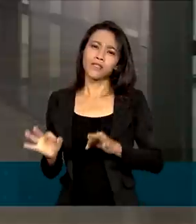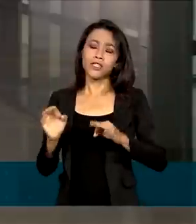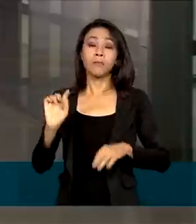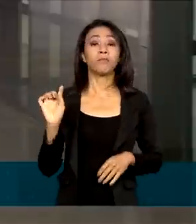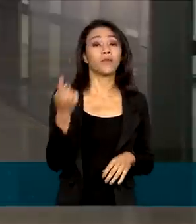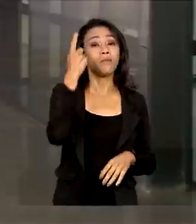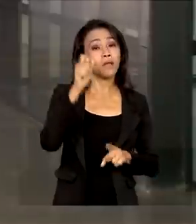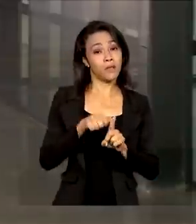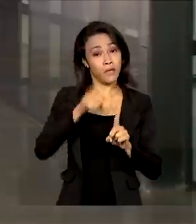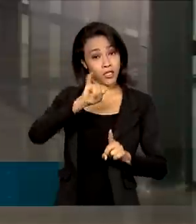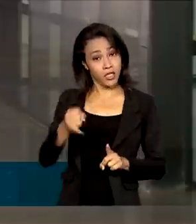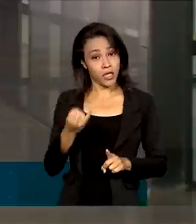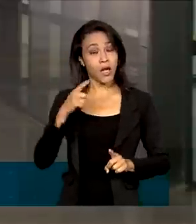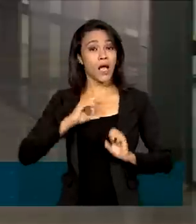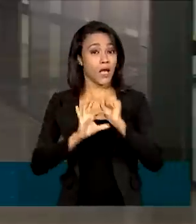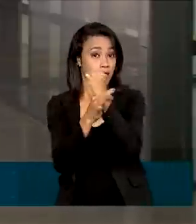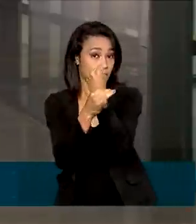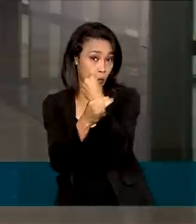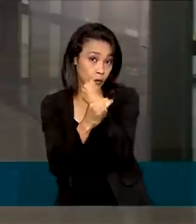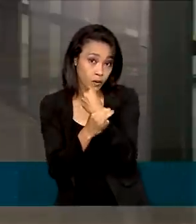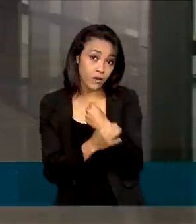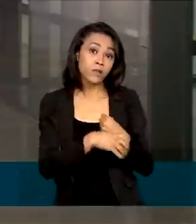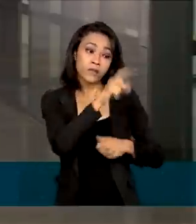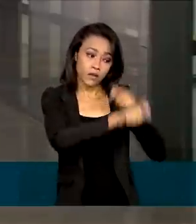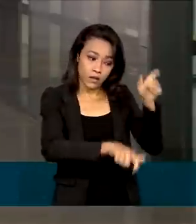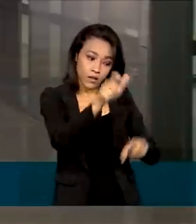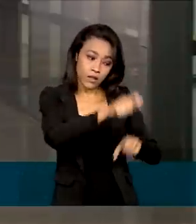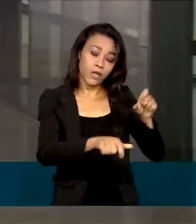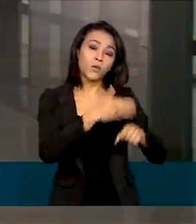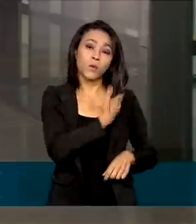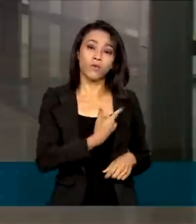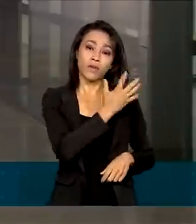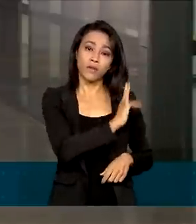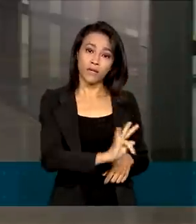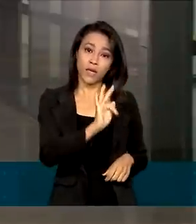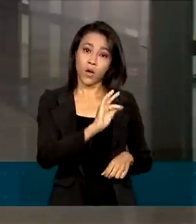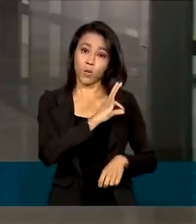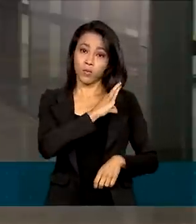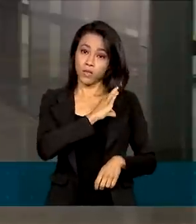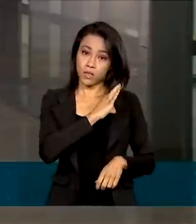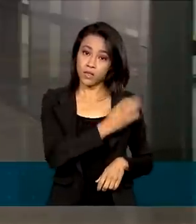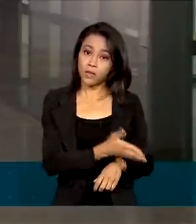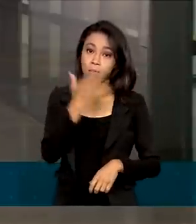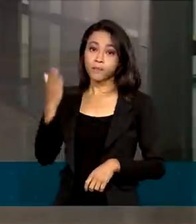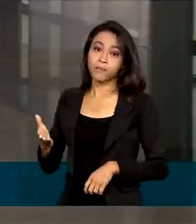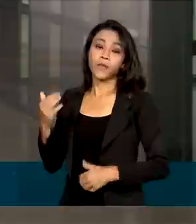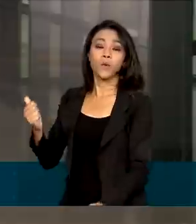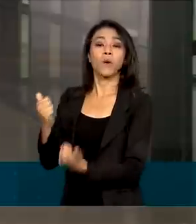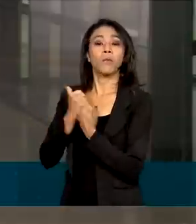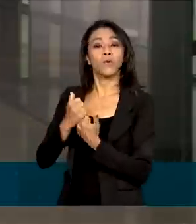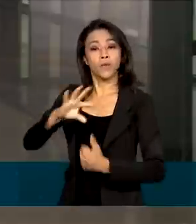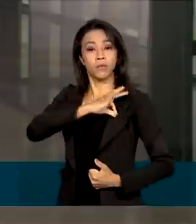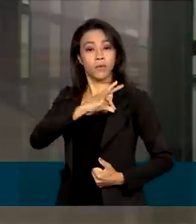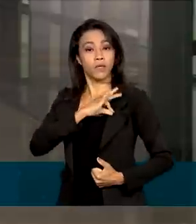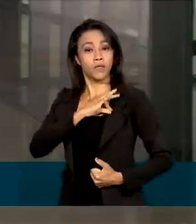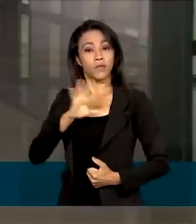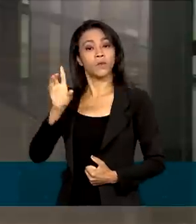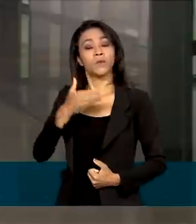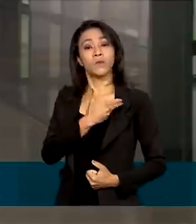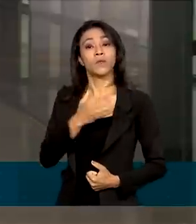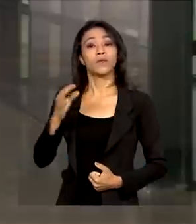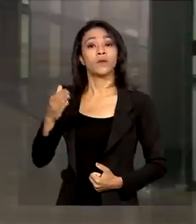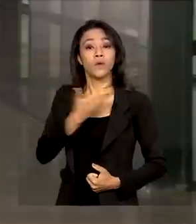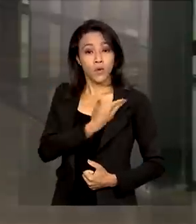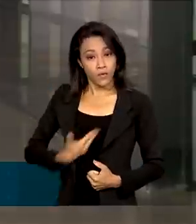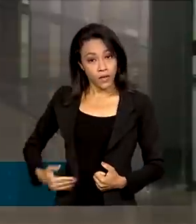janeiro. A segurança do evento contará com forças federais e também com o apoio do governo do Distrito Federal. Já estão confirmadas